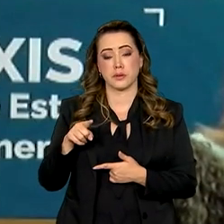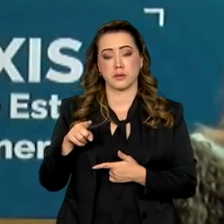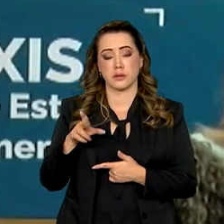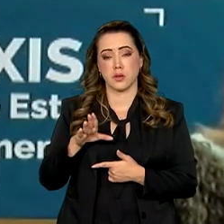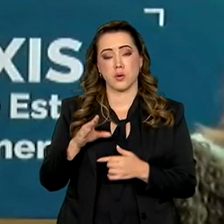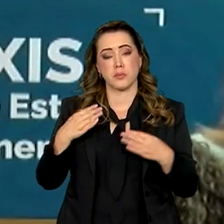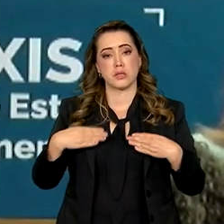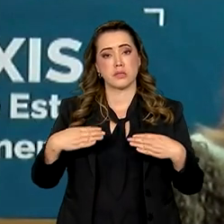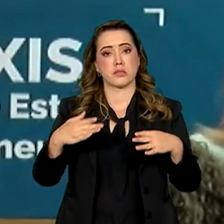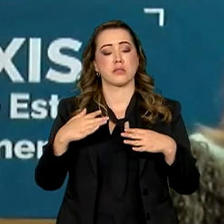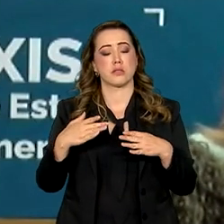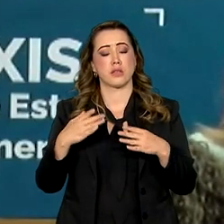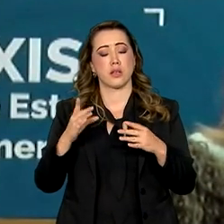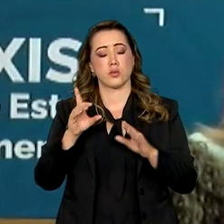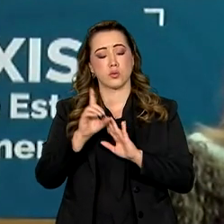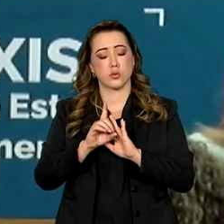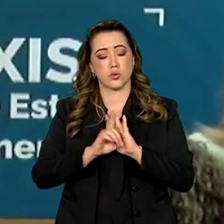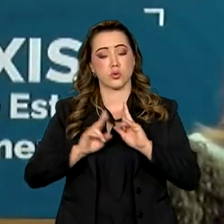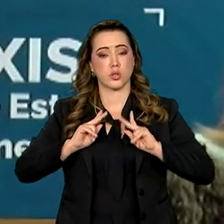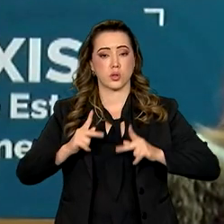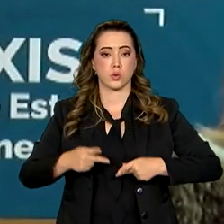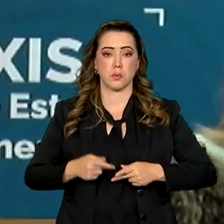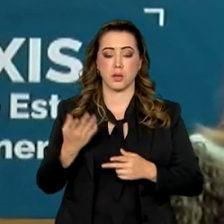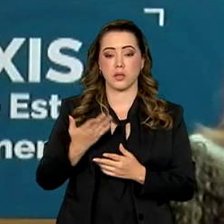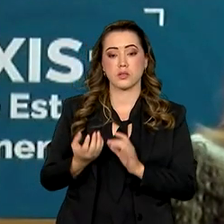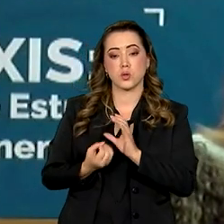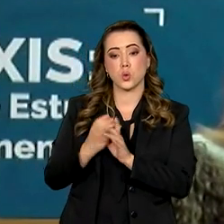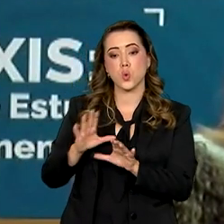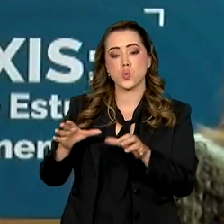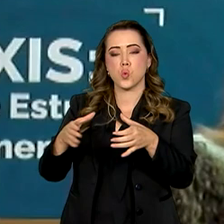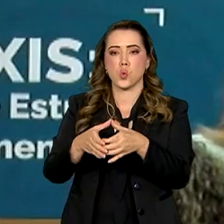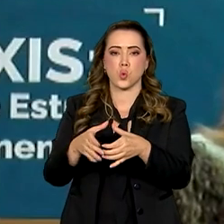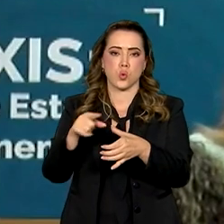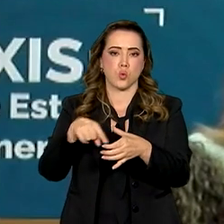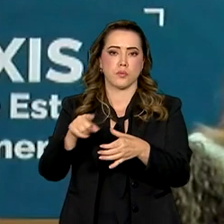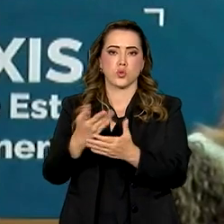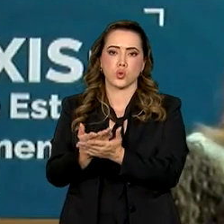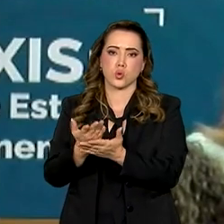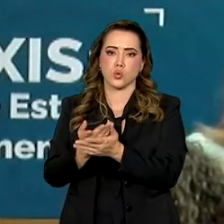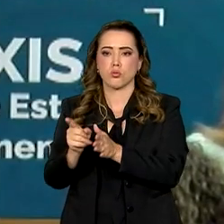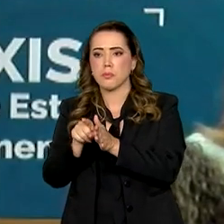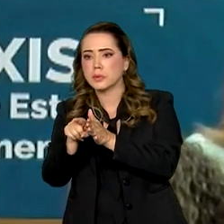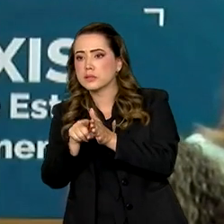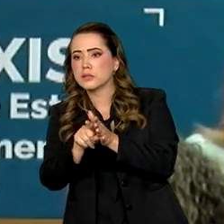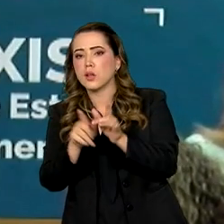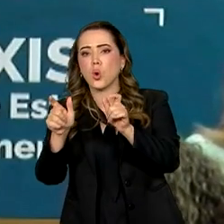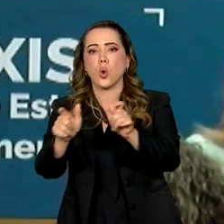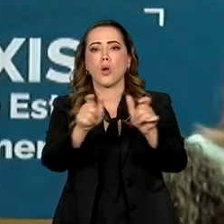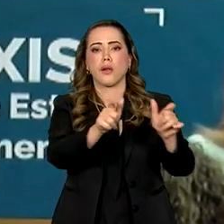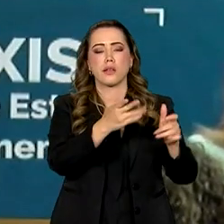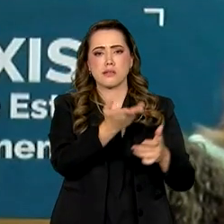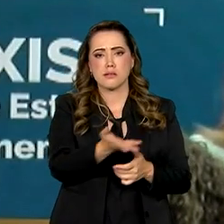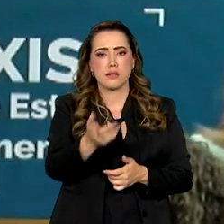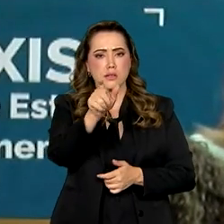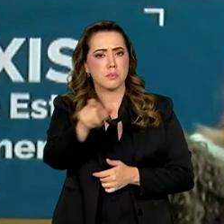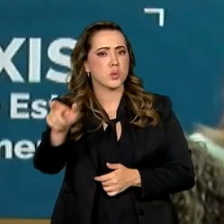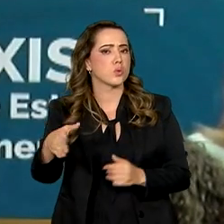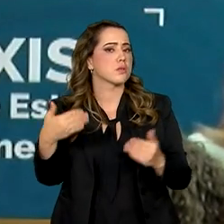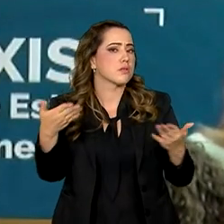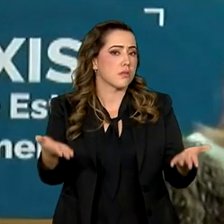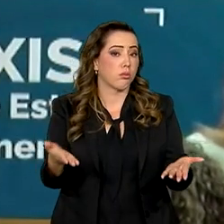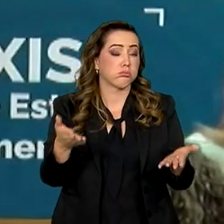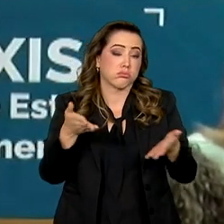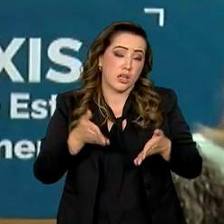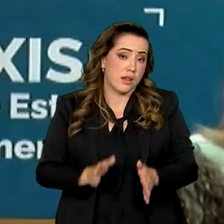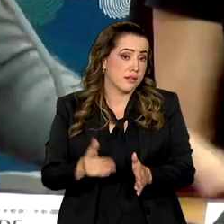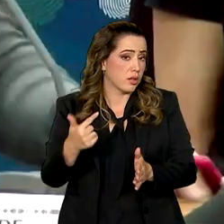criou um comitê com o objetivo de localizar essas pessoas em parceria com órgãos federais, estaduais